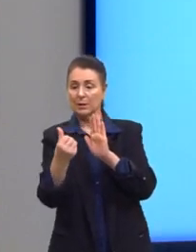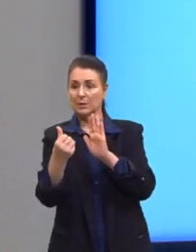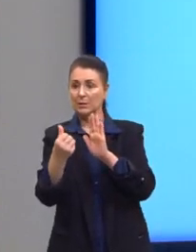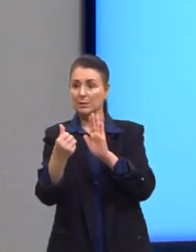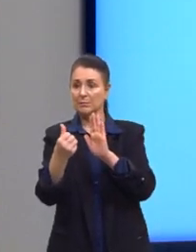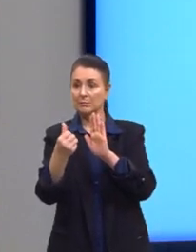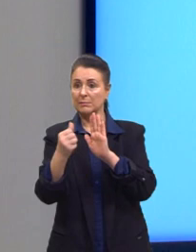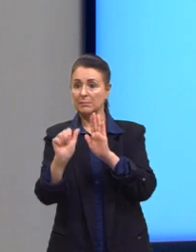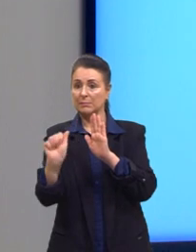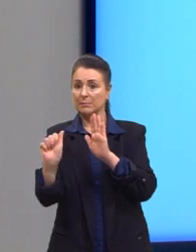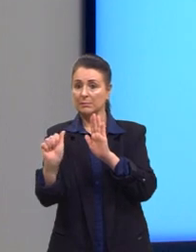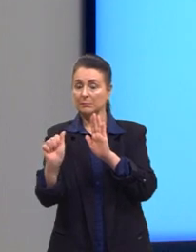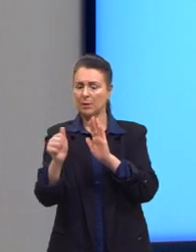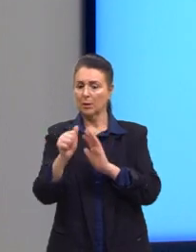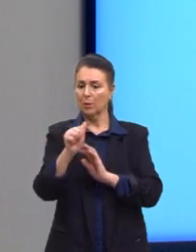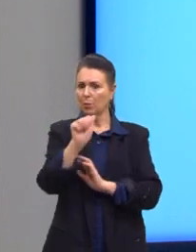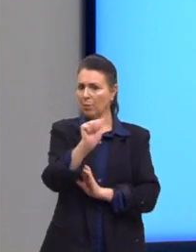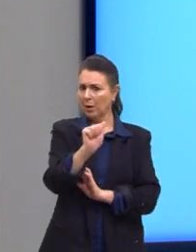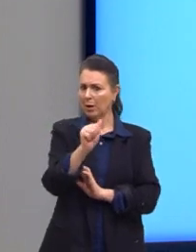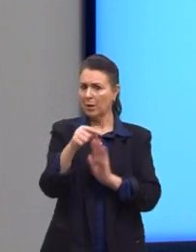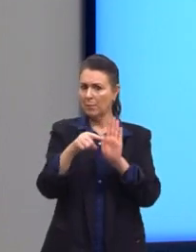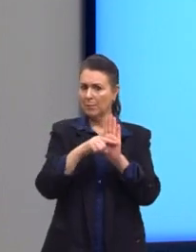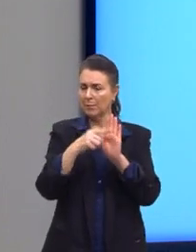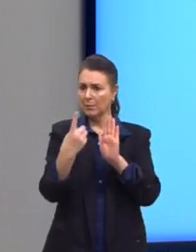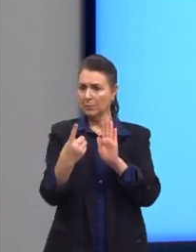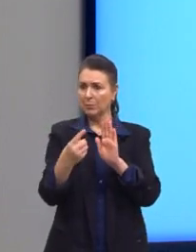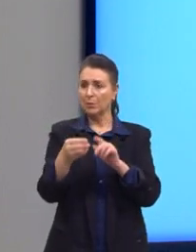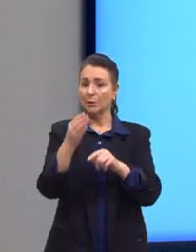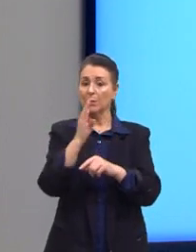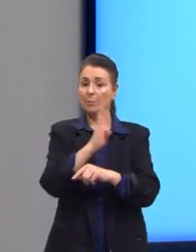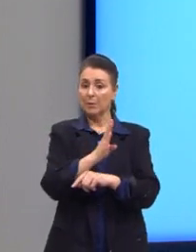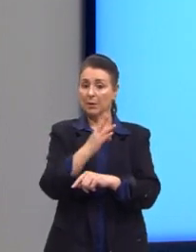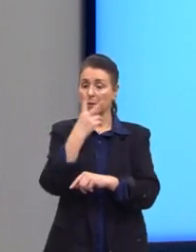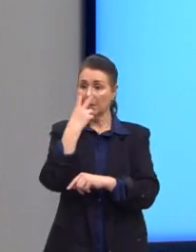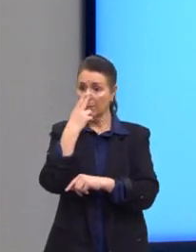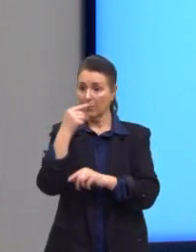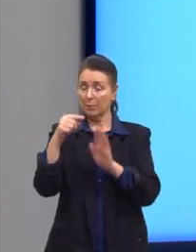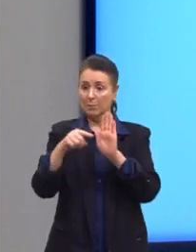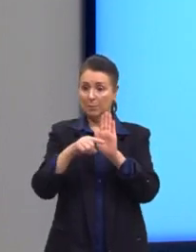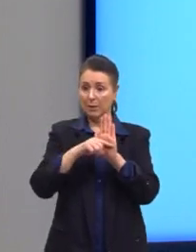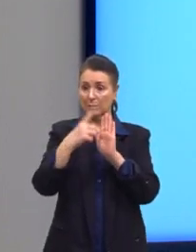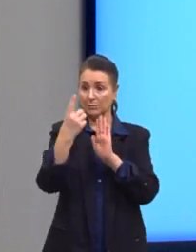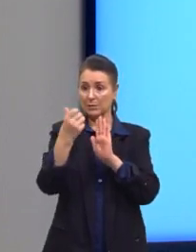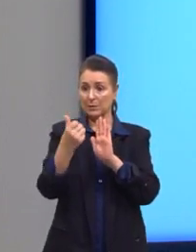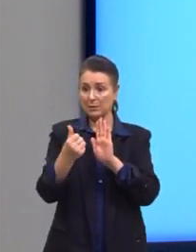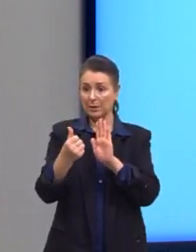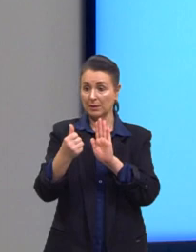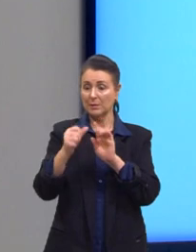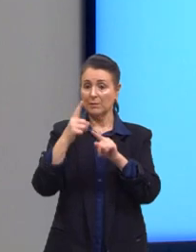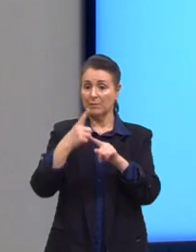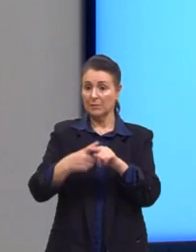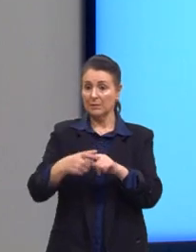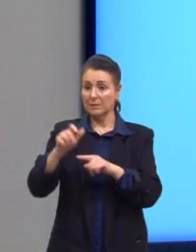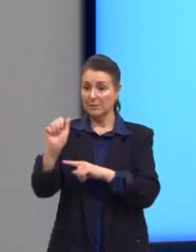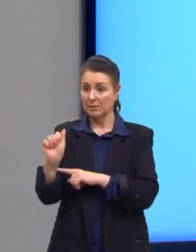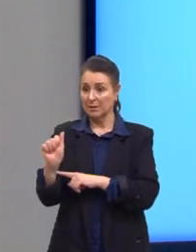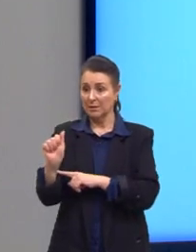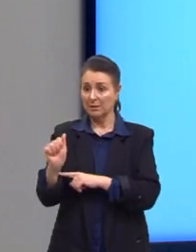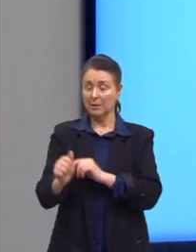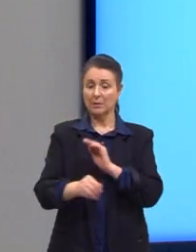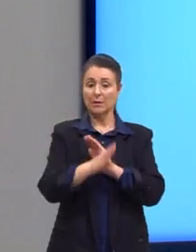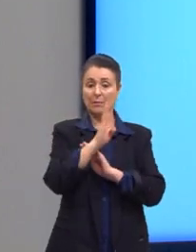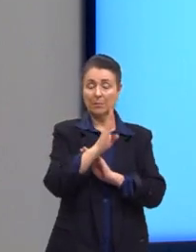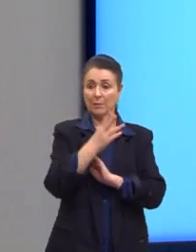vale menos 1. Então, B é igual a menos 16 vezes A, ou B é igual a menos